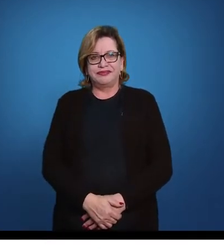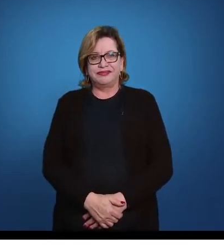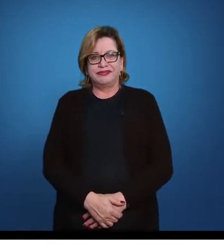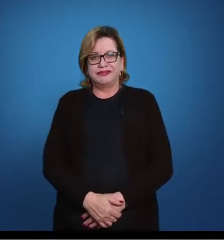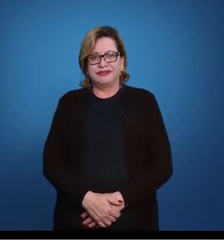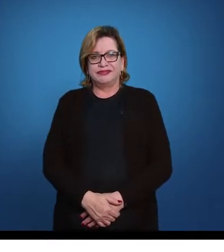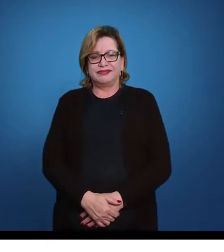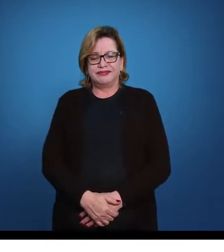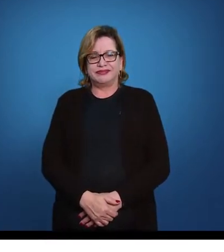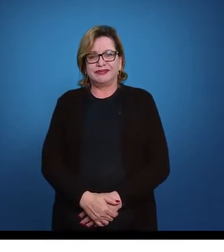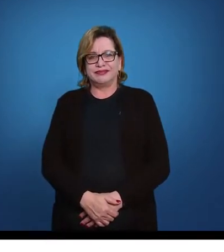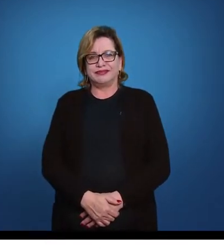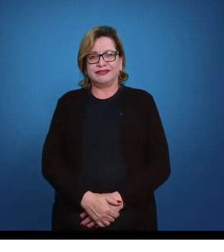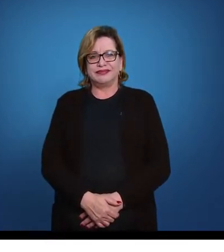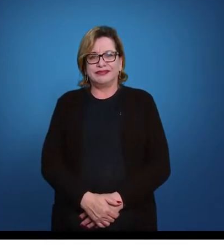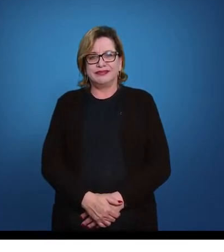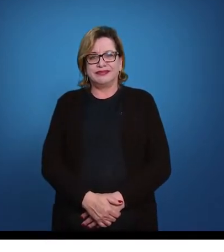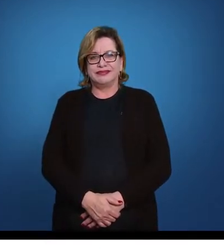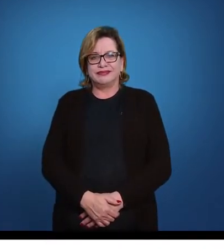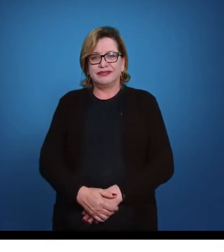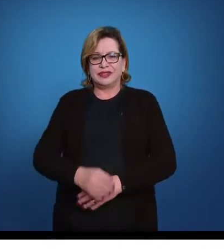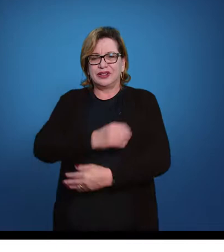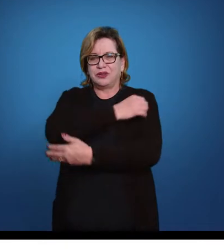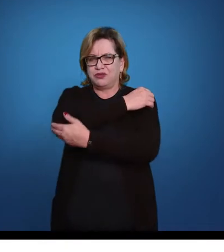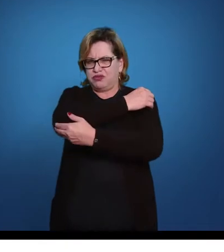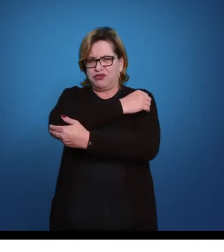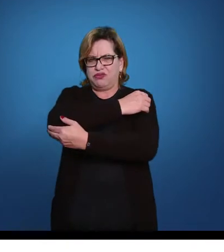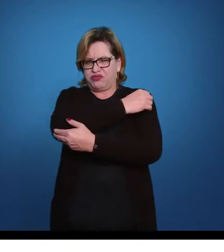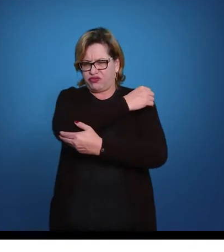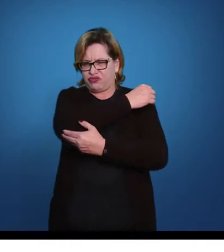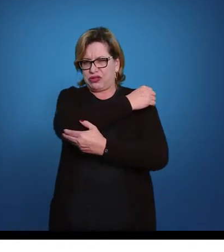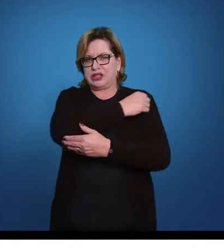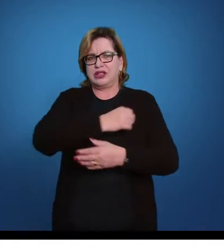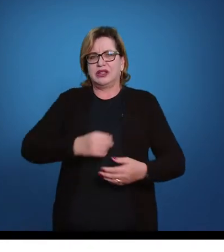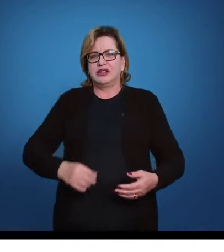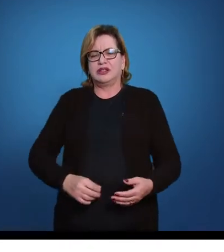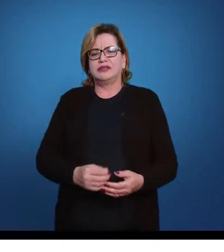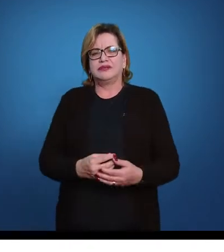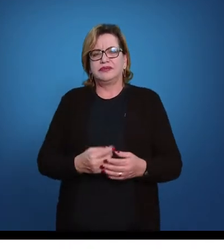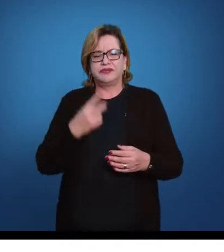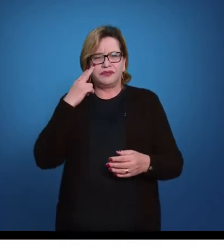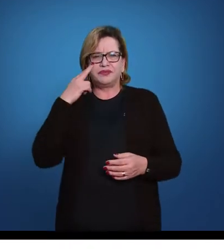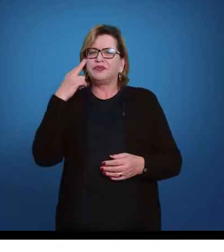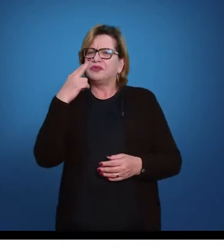Isso. Puxa o cotovelo com o braço à frente.